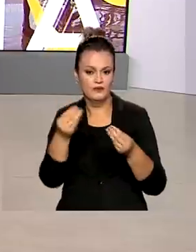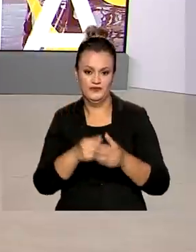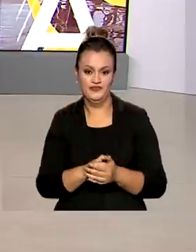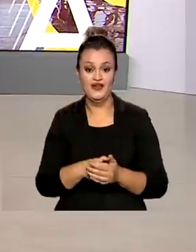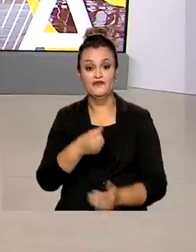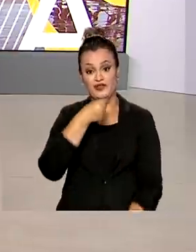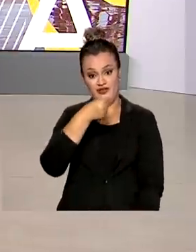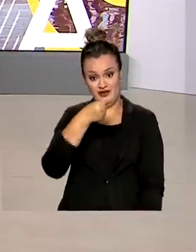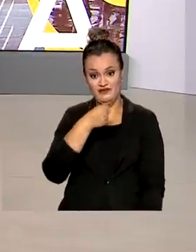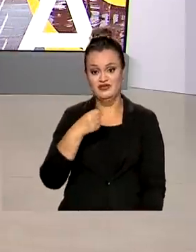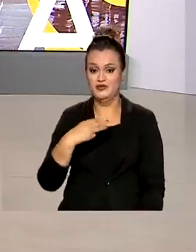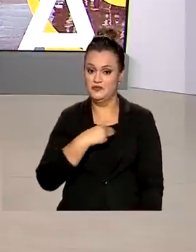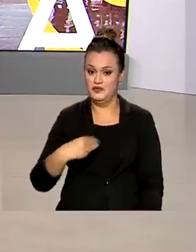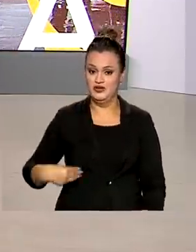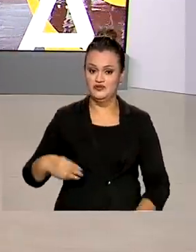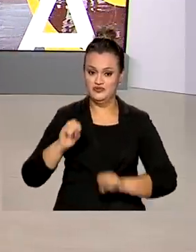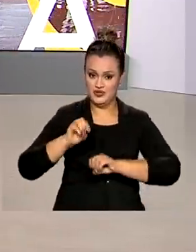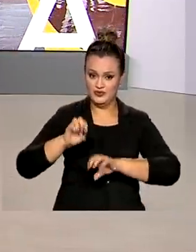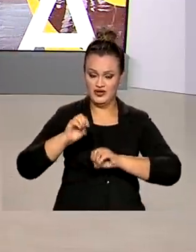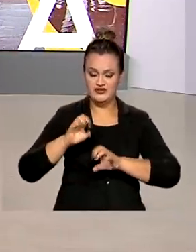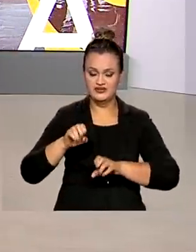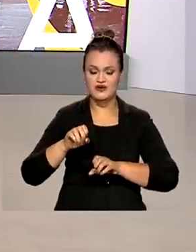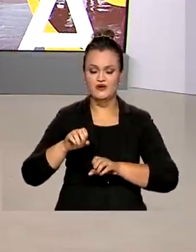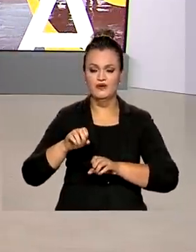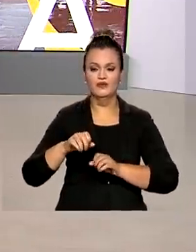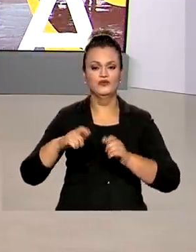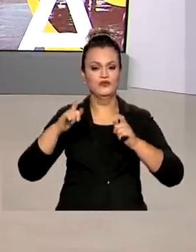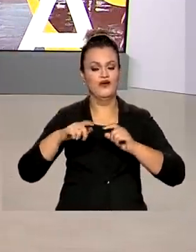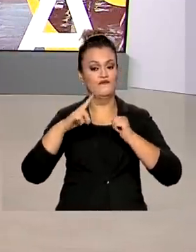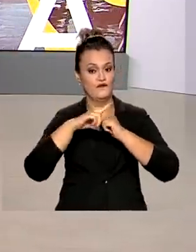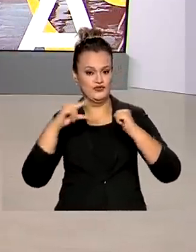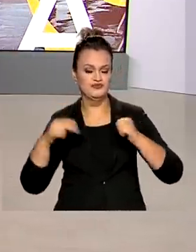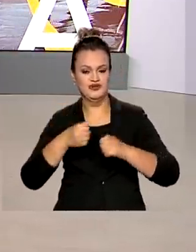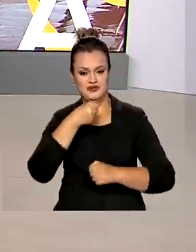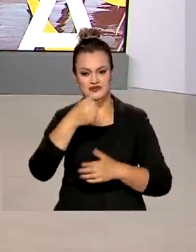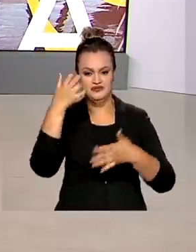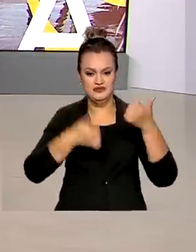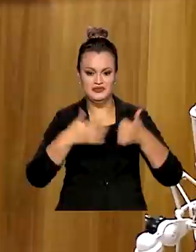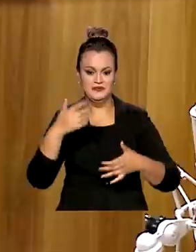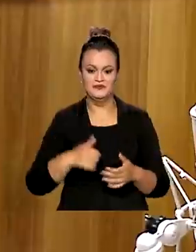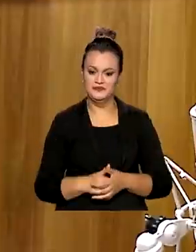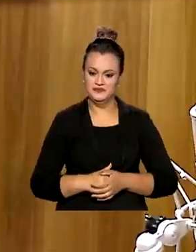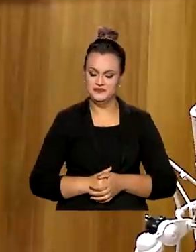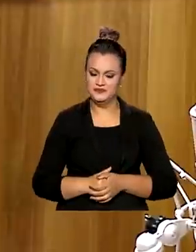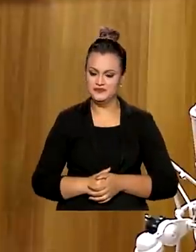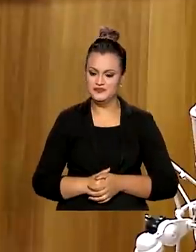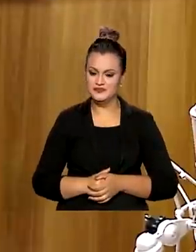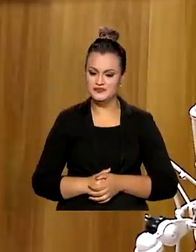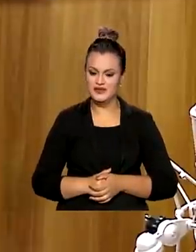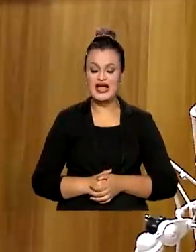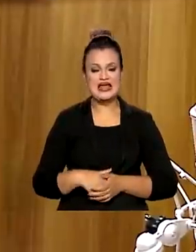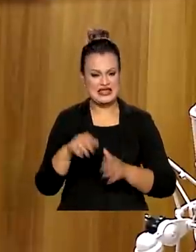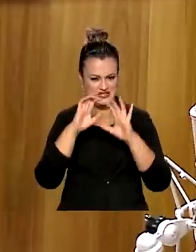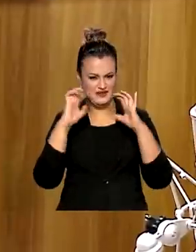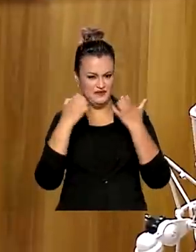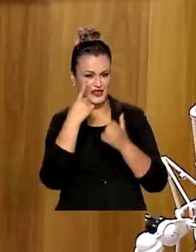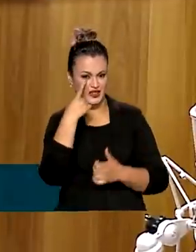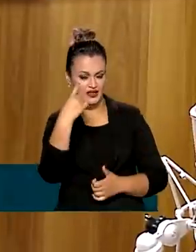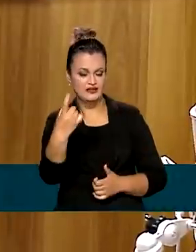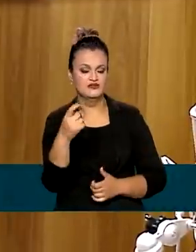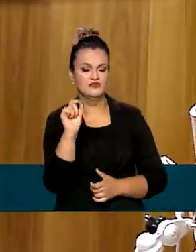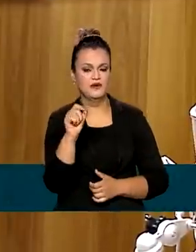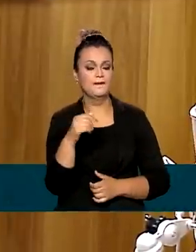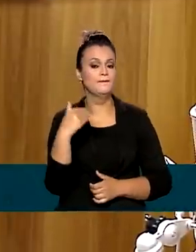entrevista do ministro da Educação, Vitor Godói, ao programa de rádio A Voz do Brasil. Nesse evento, o foi interessante é que